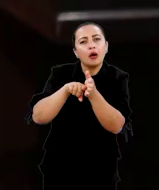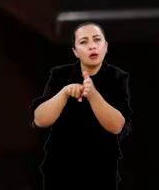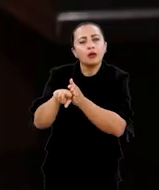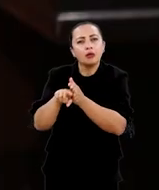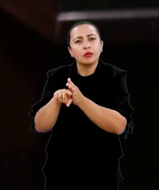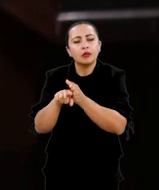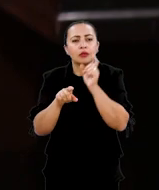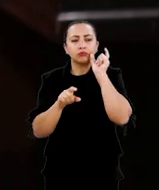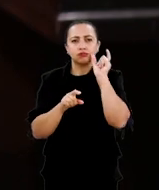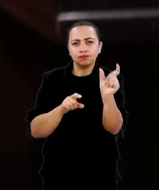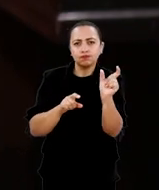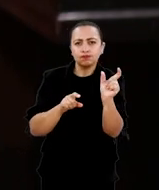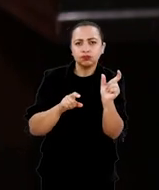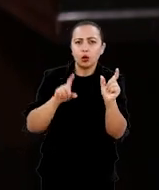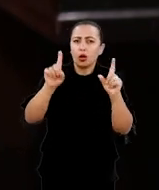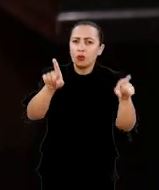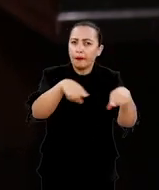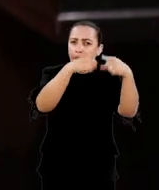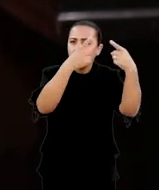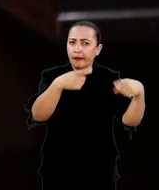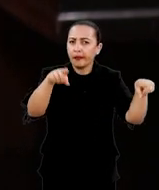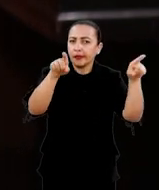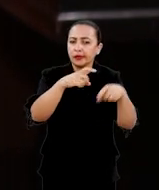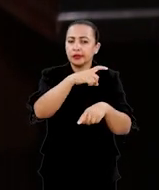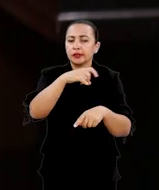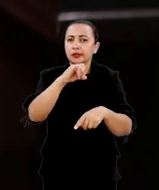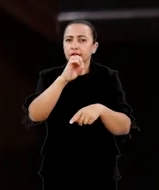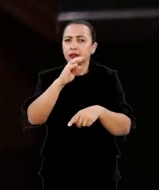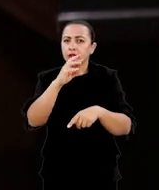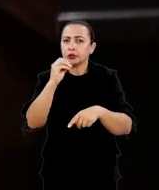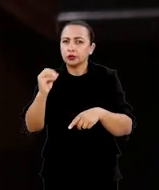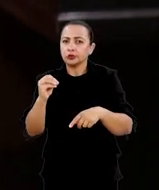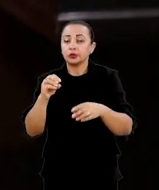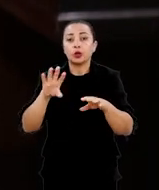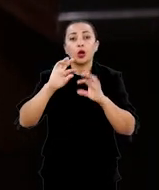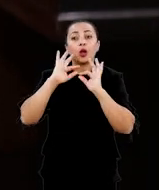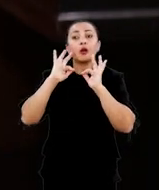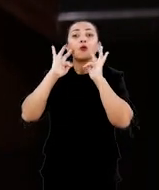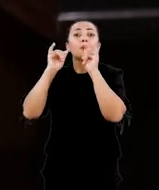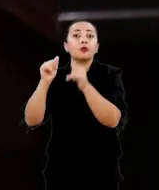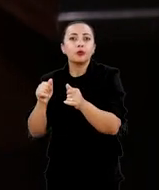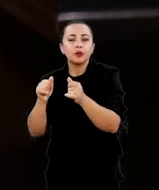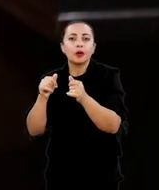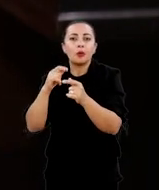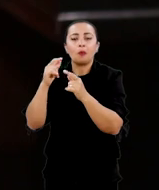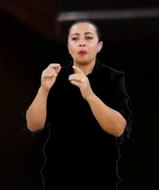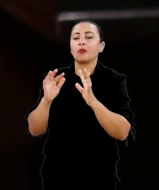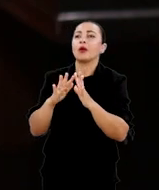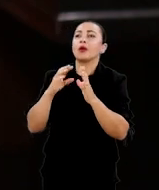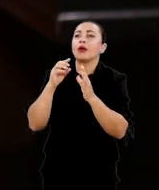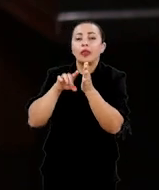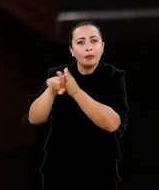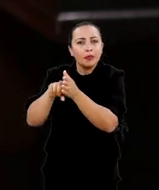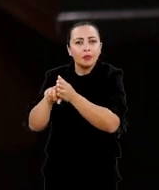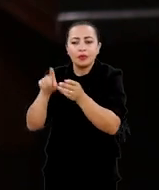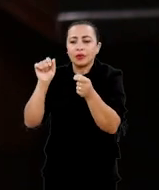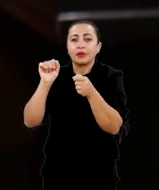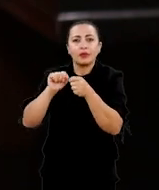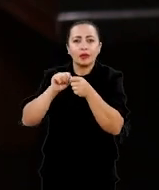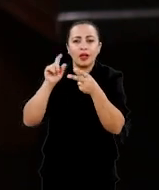pesquisa da parte musical de Xisto Bahia e como fim como produto final destas pesquisas